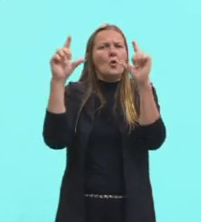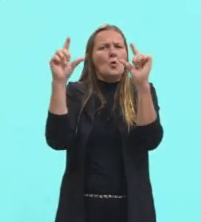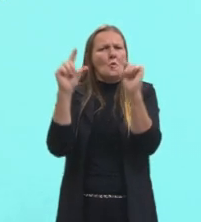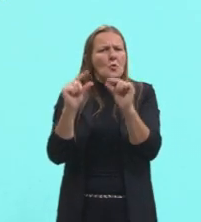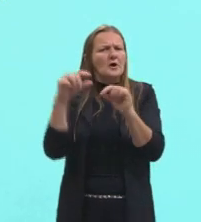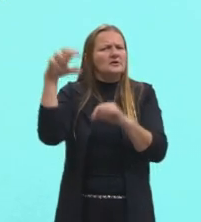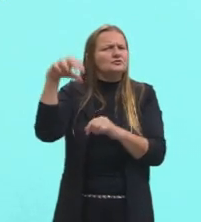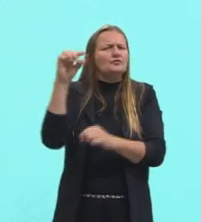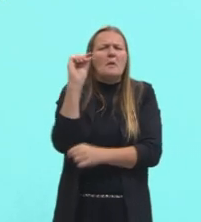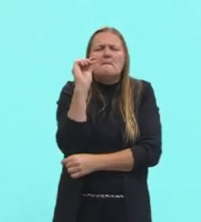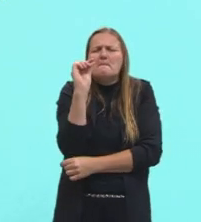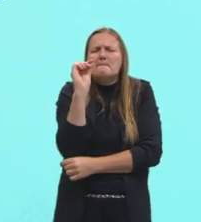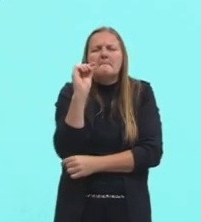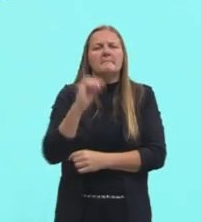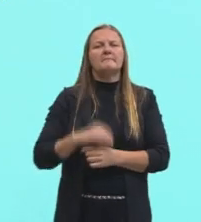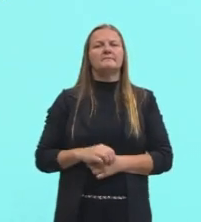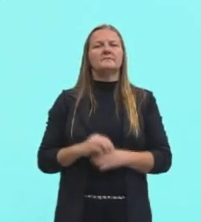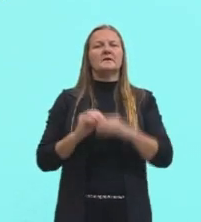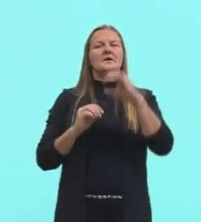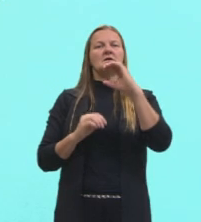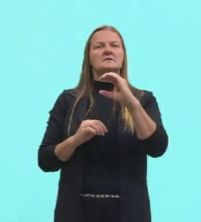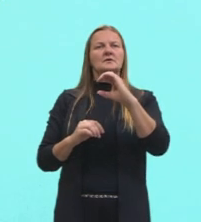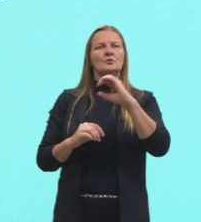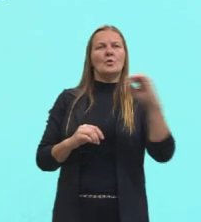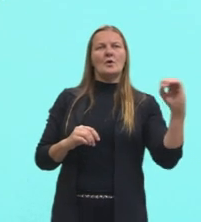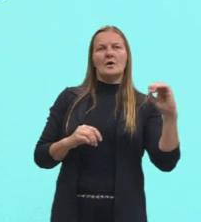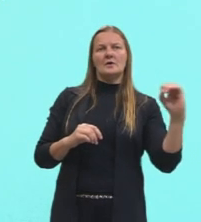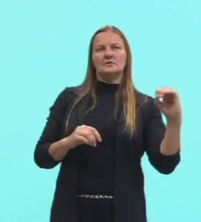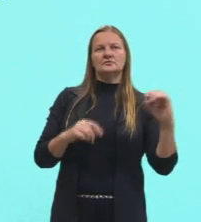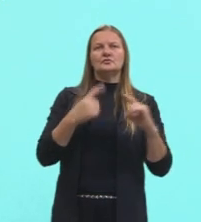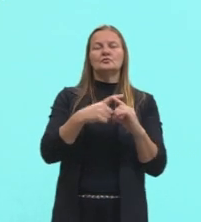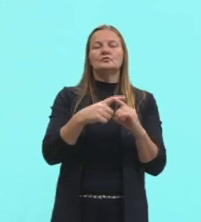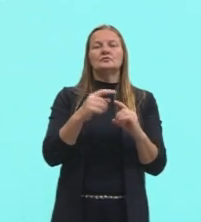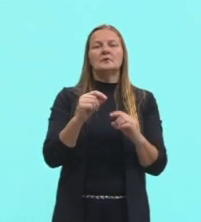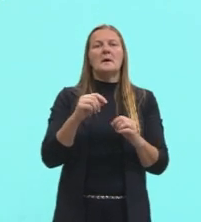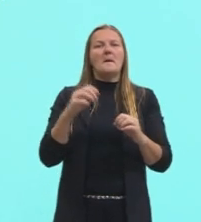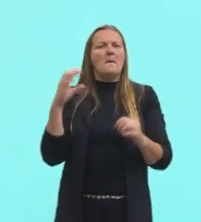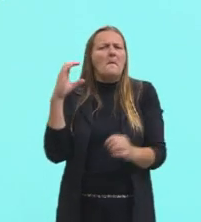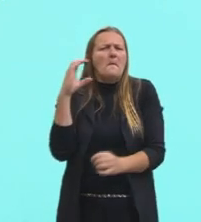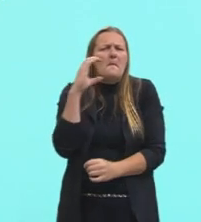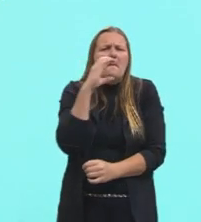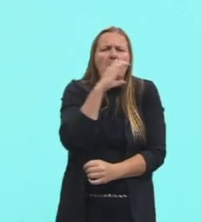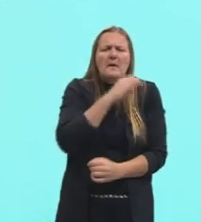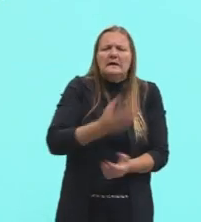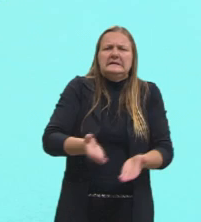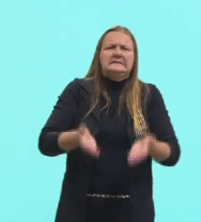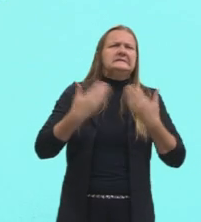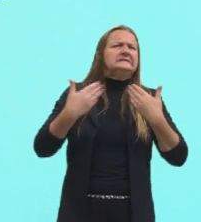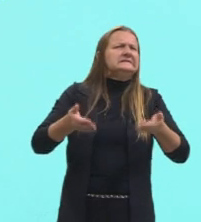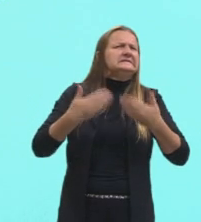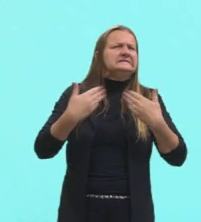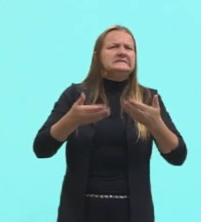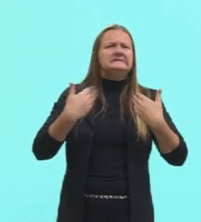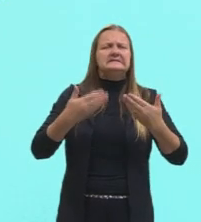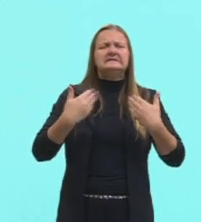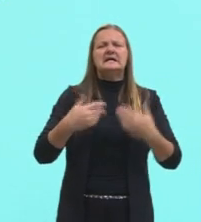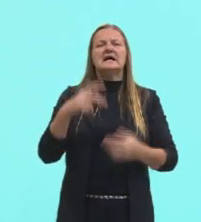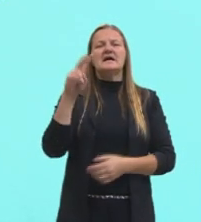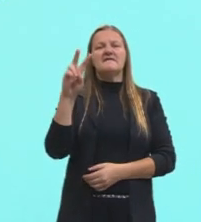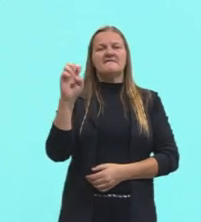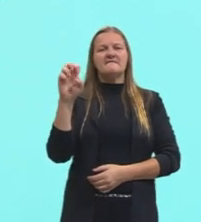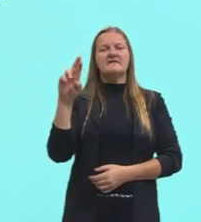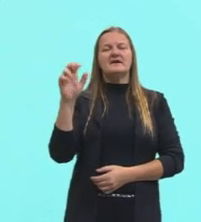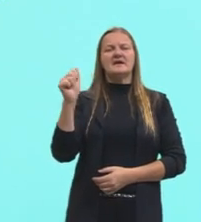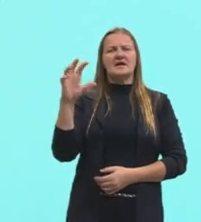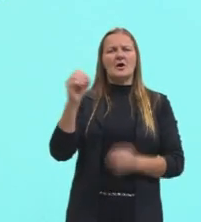temos aí. Centro-Oeste, ó, muito mais quente, então, calor excessivo no verão, o inverno também